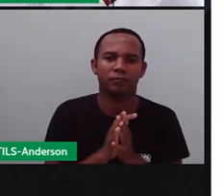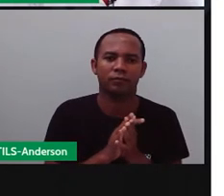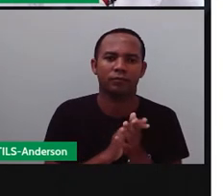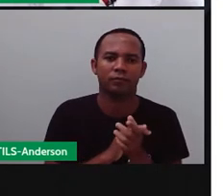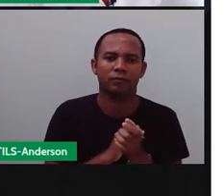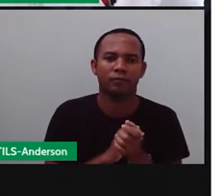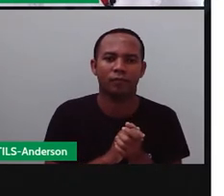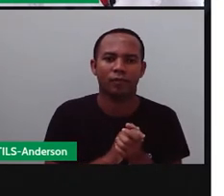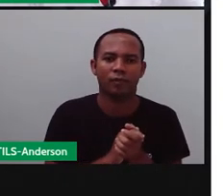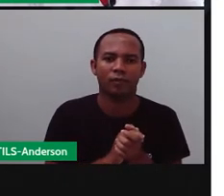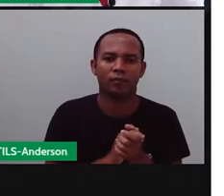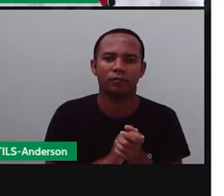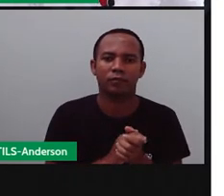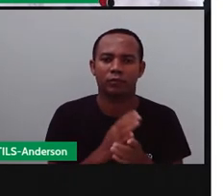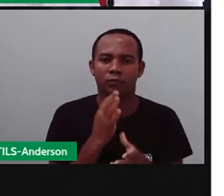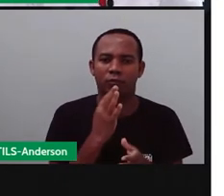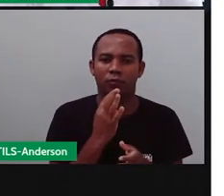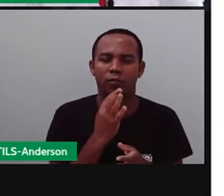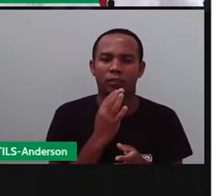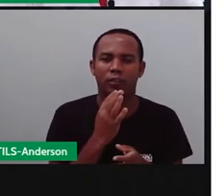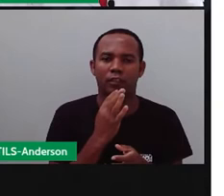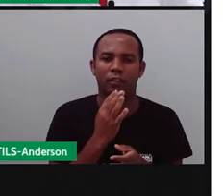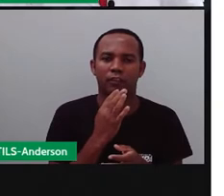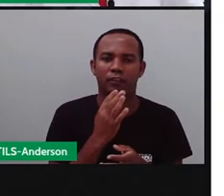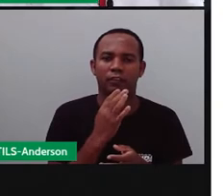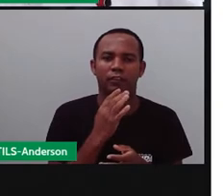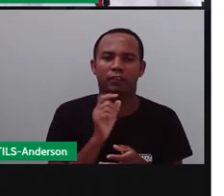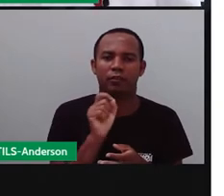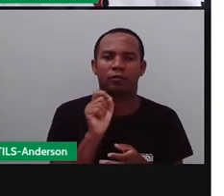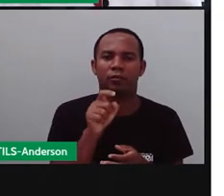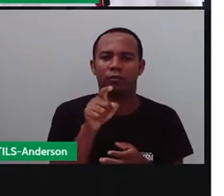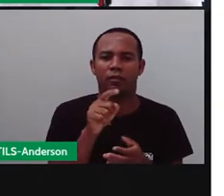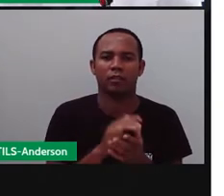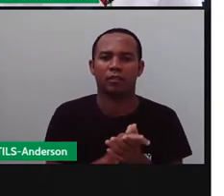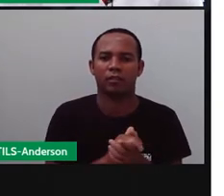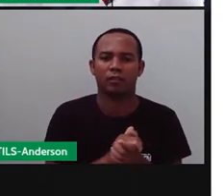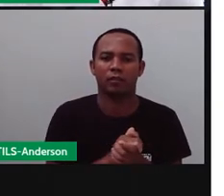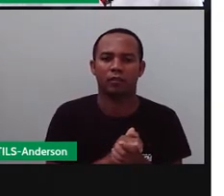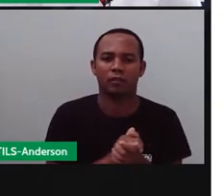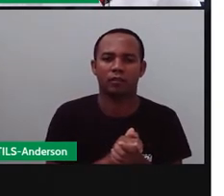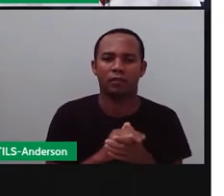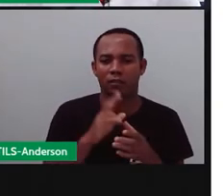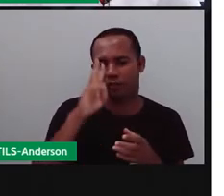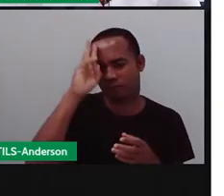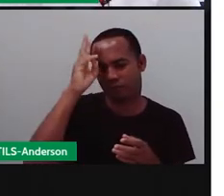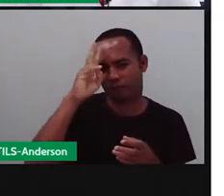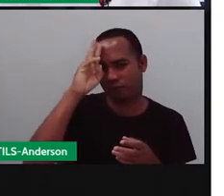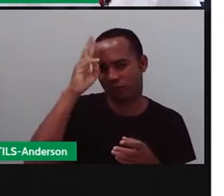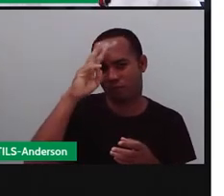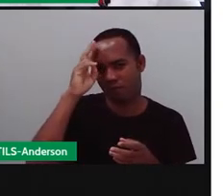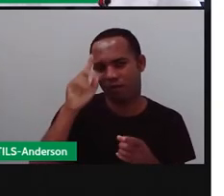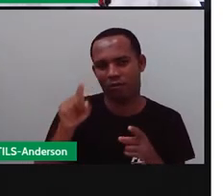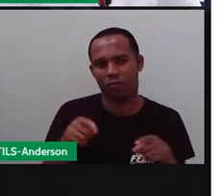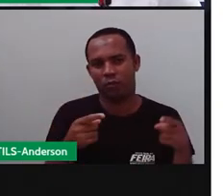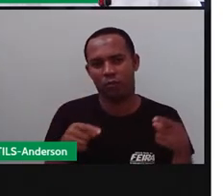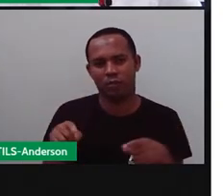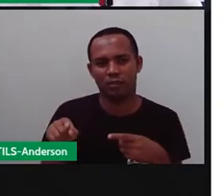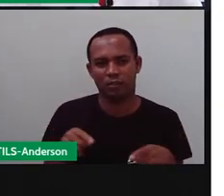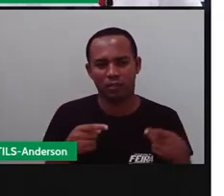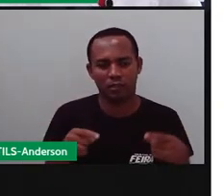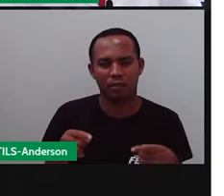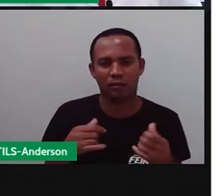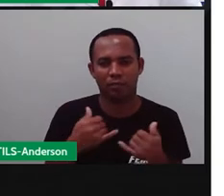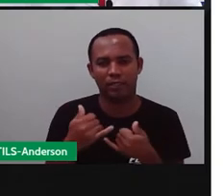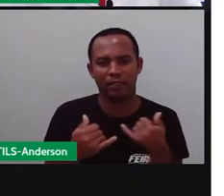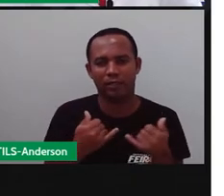Bom, e aí vamos ouvir, né? É uma parlenda, é uma musiquinha para se